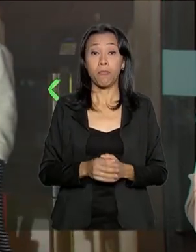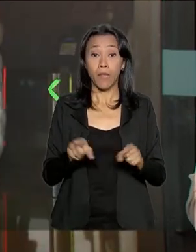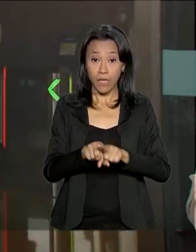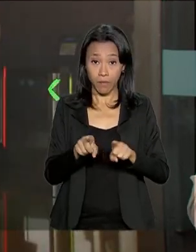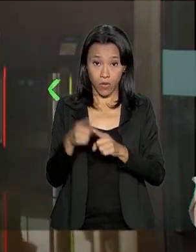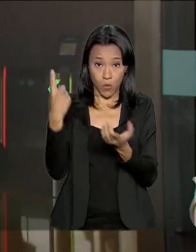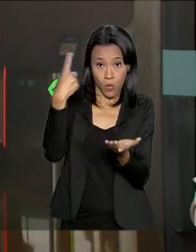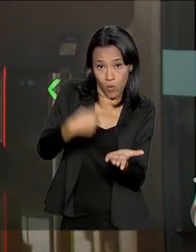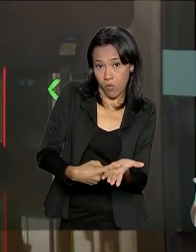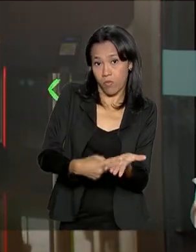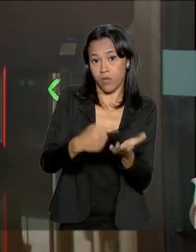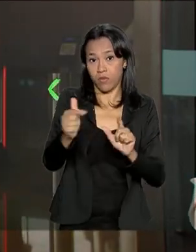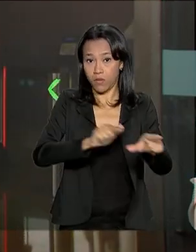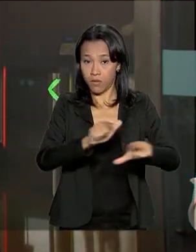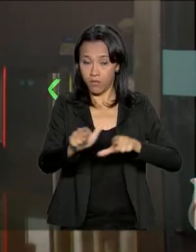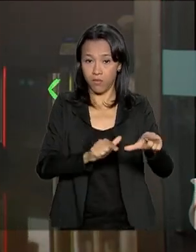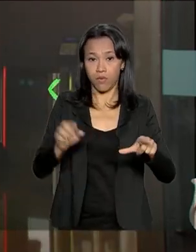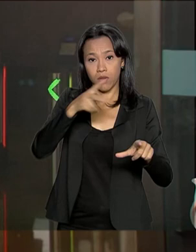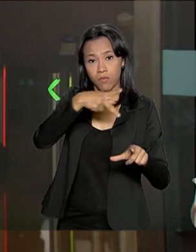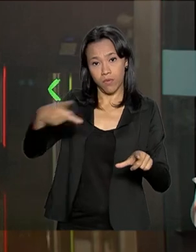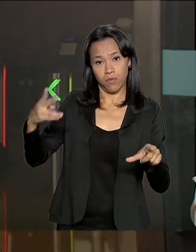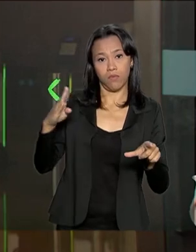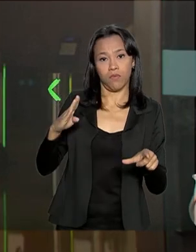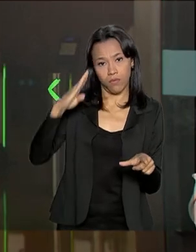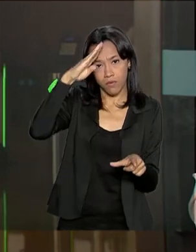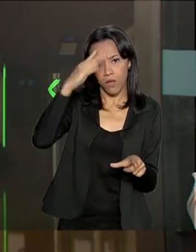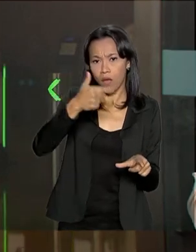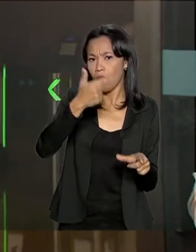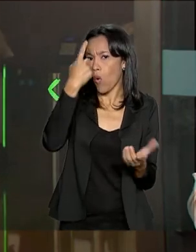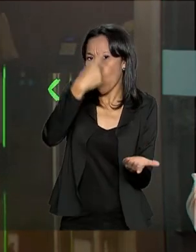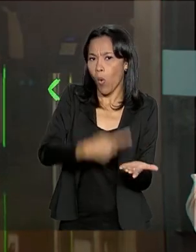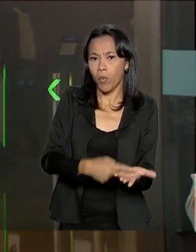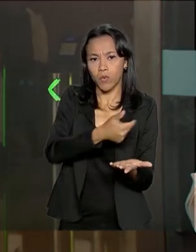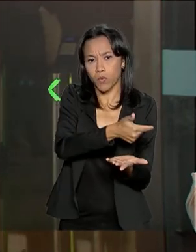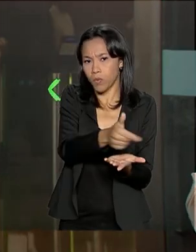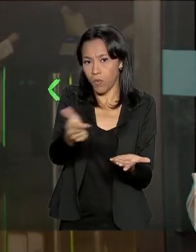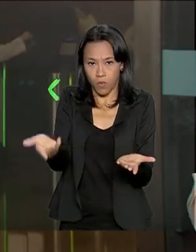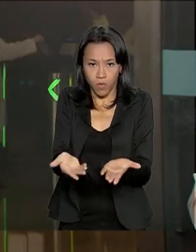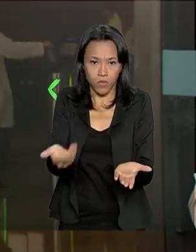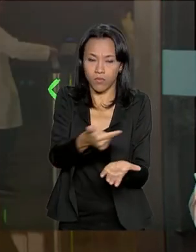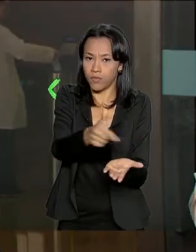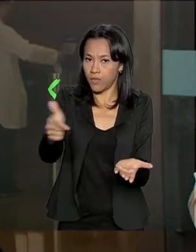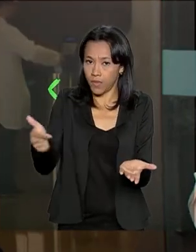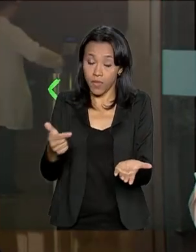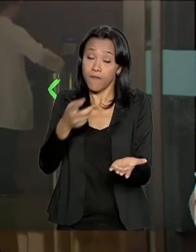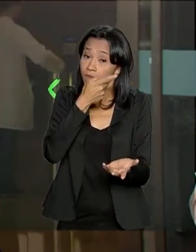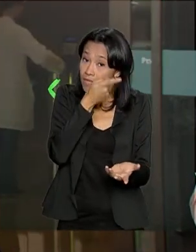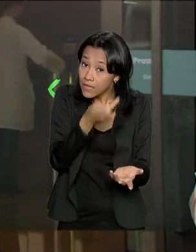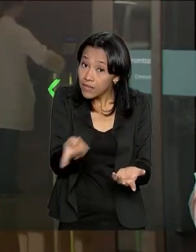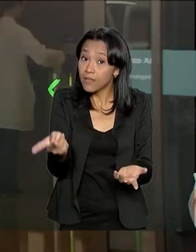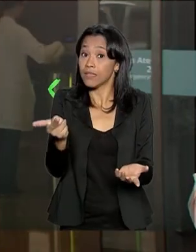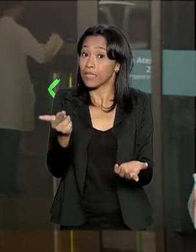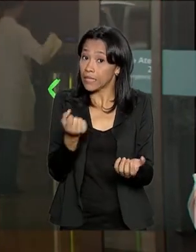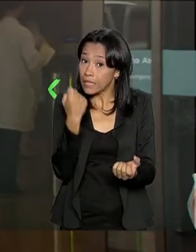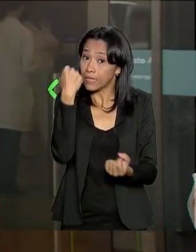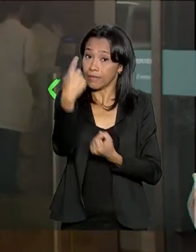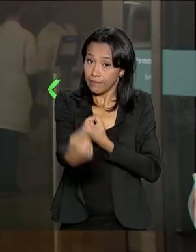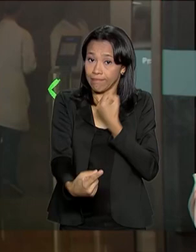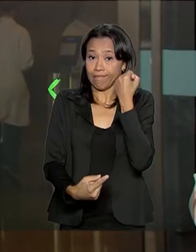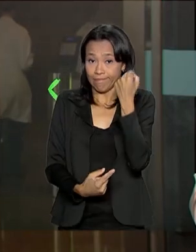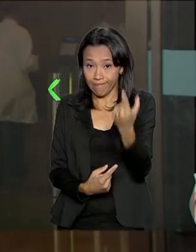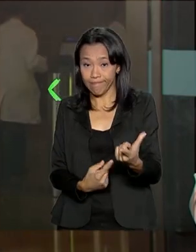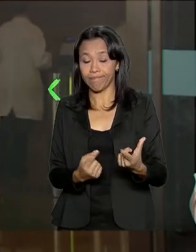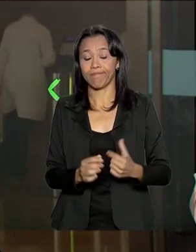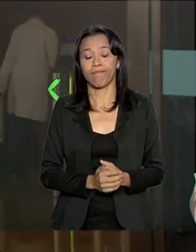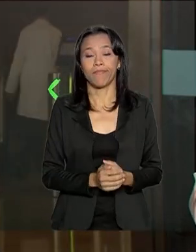agenda pública do presidente da República não tem nenhum tipo de compromisso oficial. E as visitas continuam restritas.